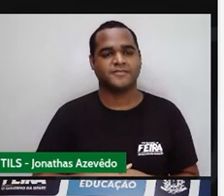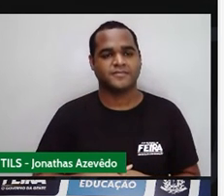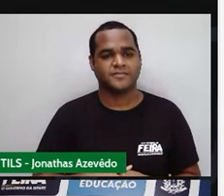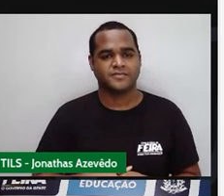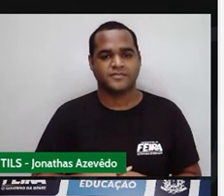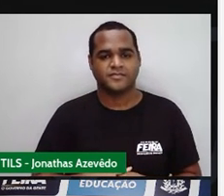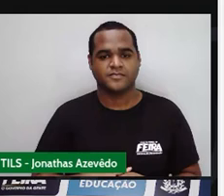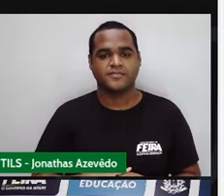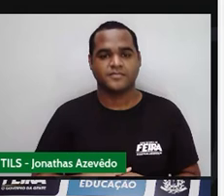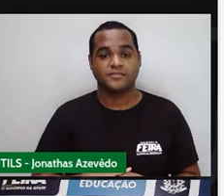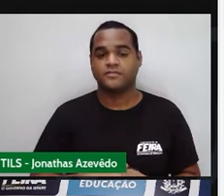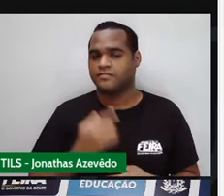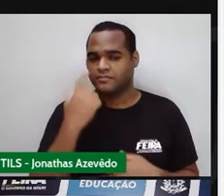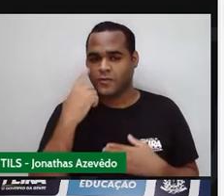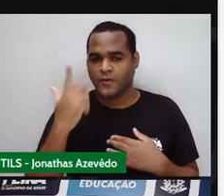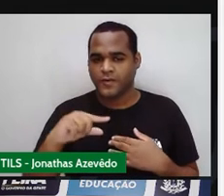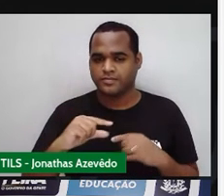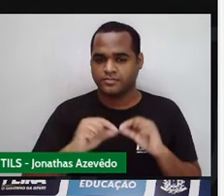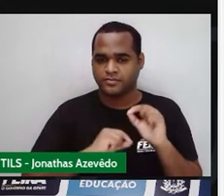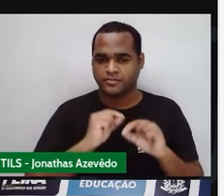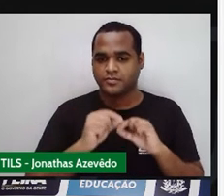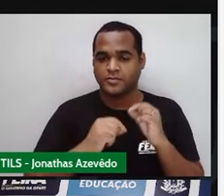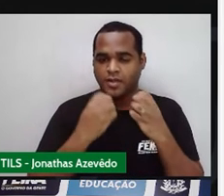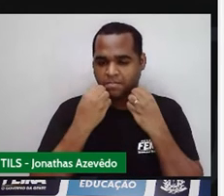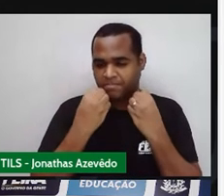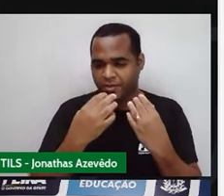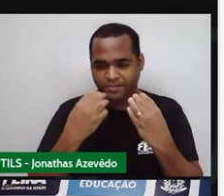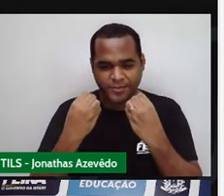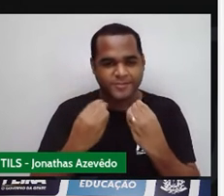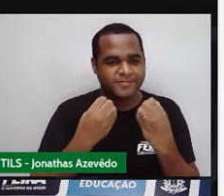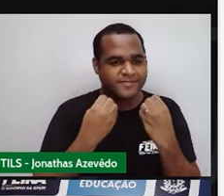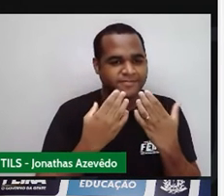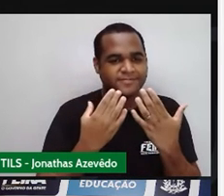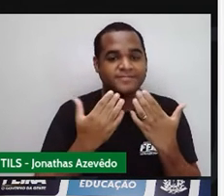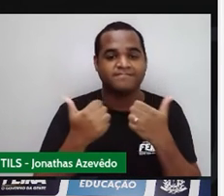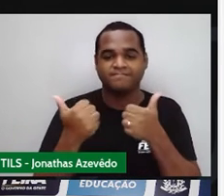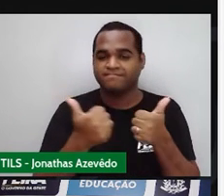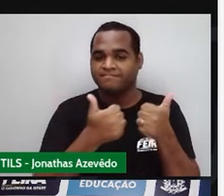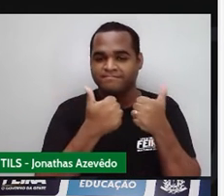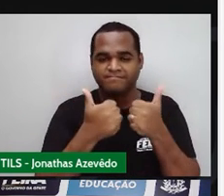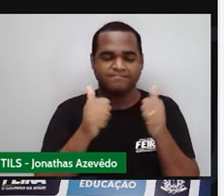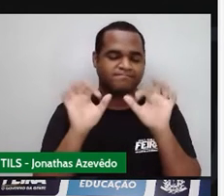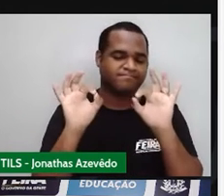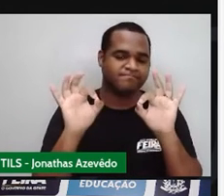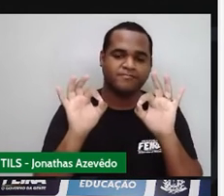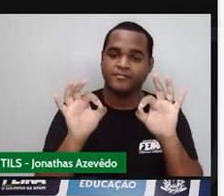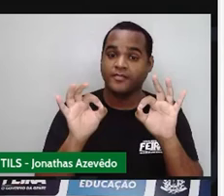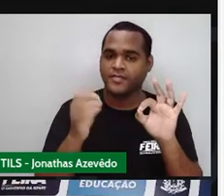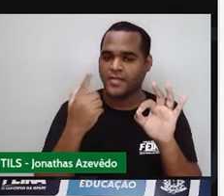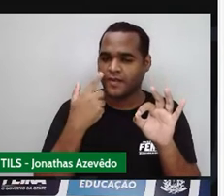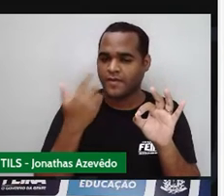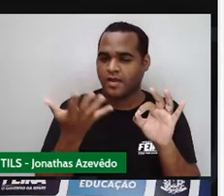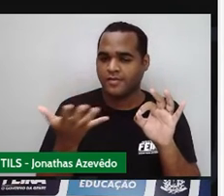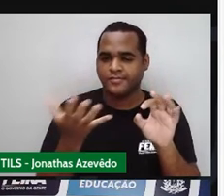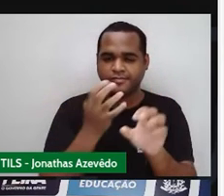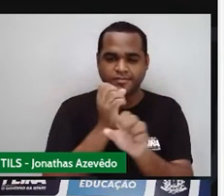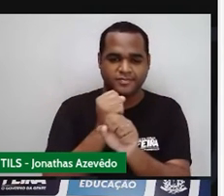Olha só. Show de bola. Bacana, massa. Então, vamos ali somar.